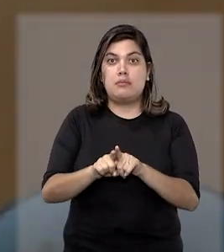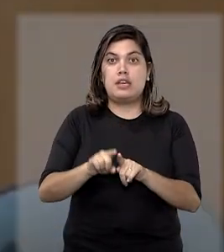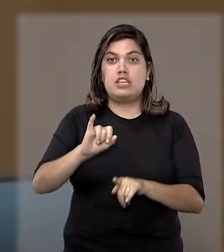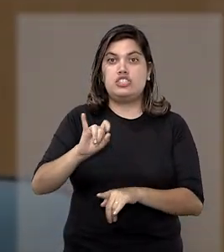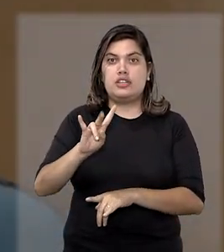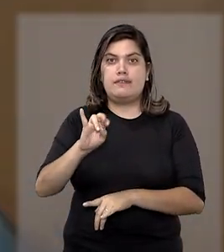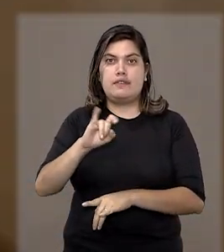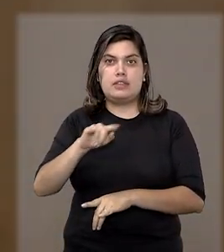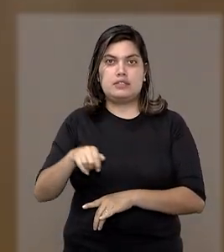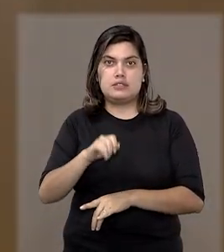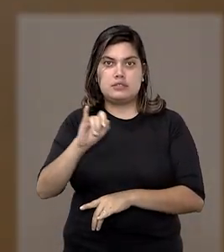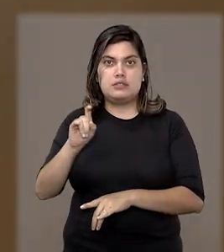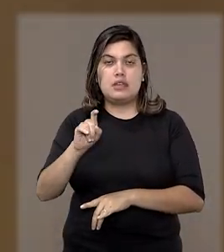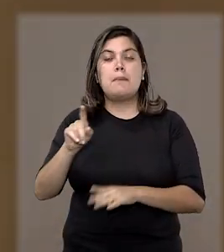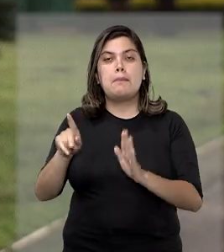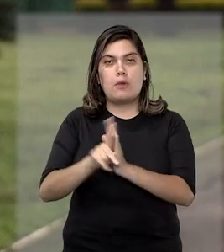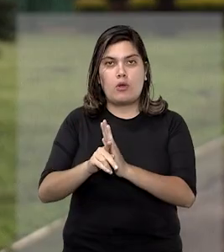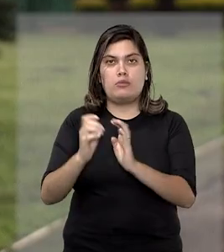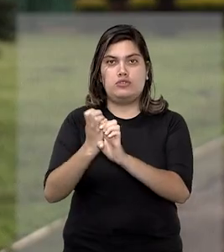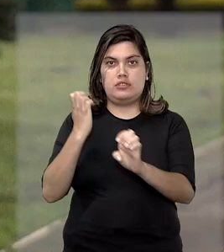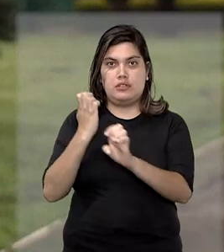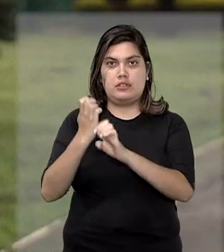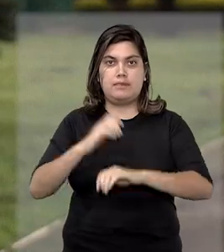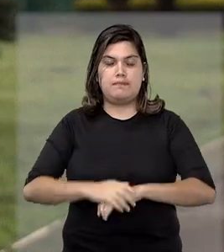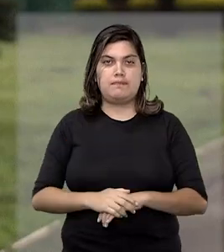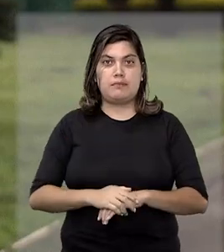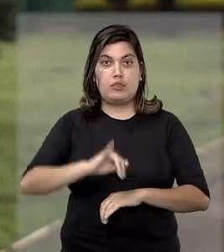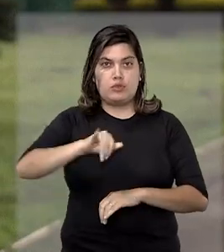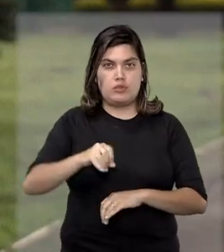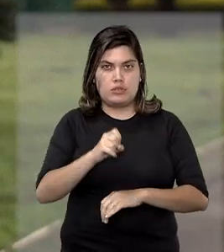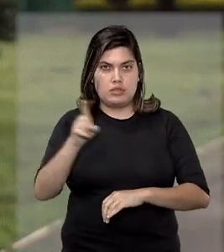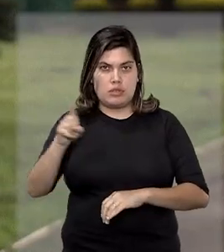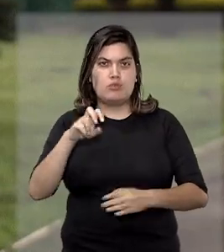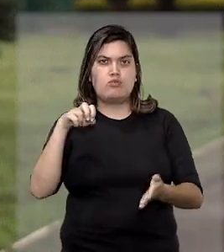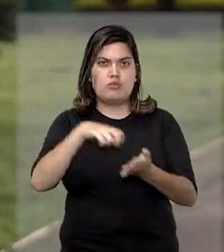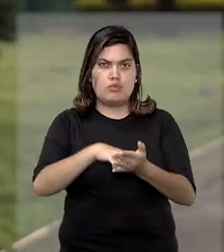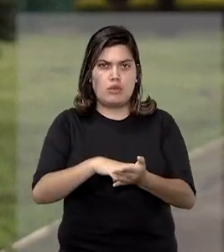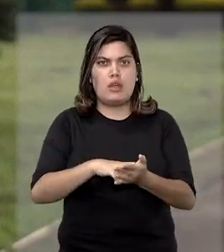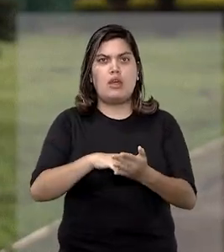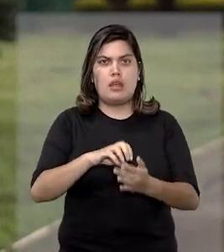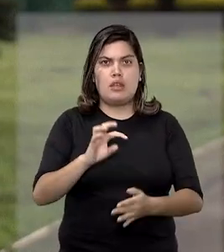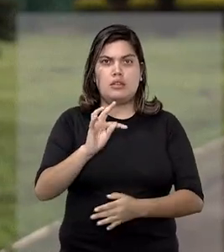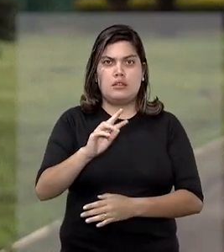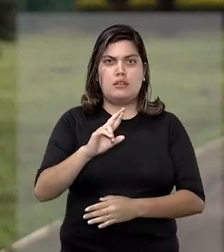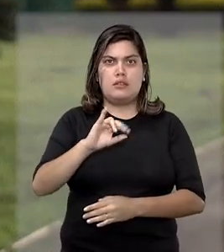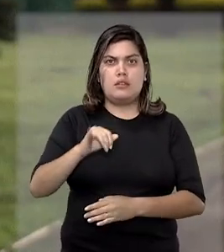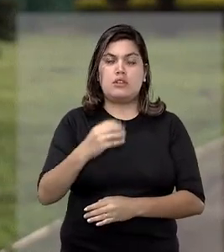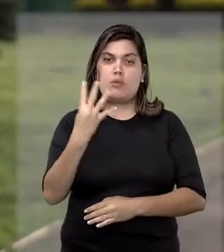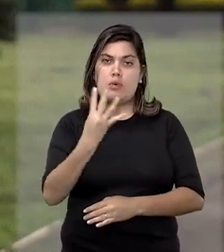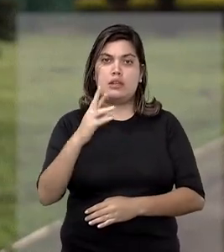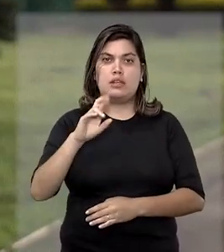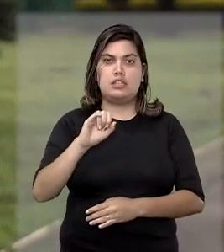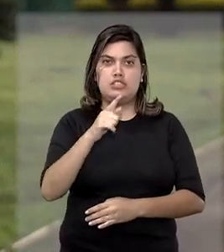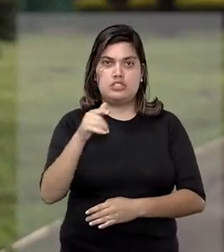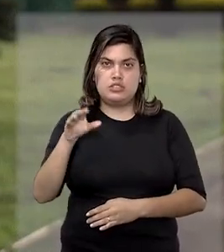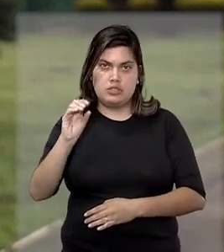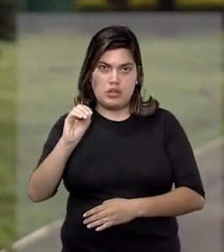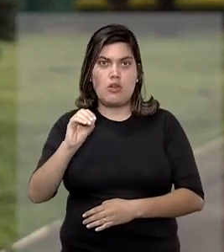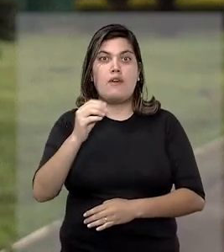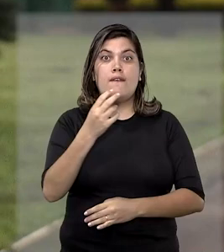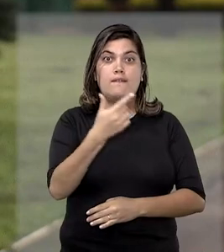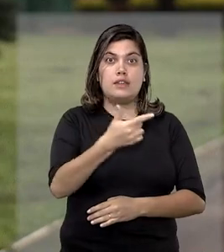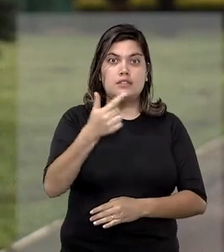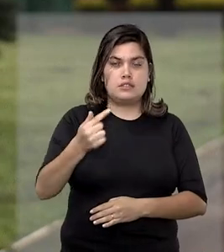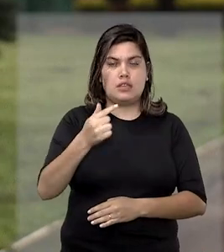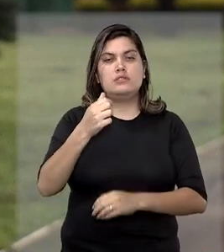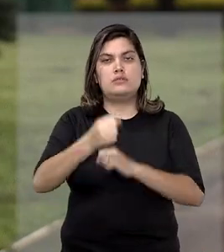Ingevix, empresa de engenharia. José Dirceu havia sido condenado pelo Tribunal Regional Federal da Quarta Região a pena de